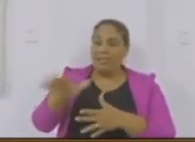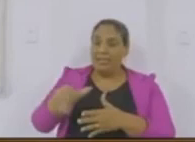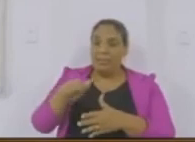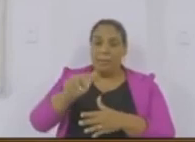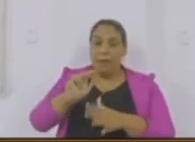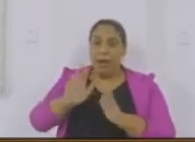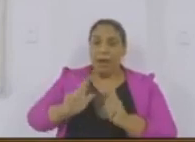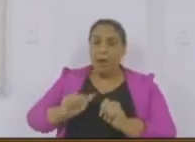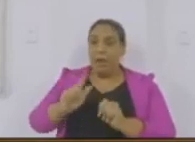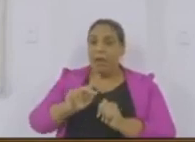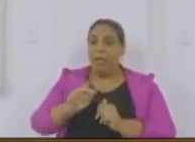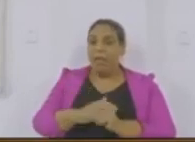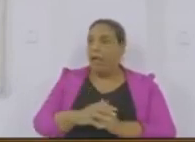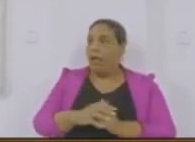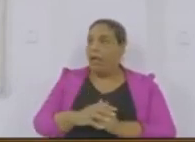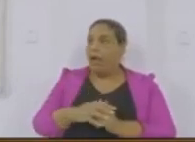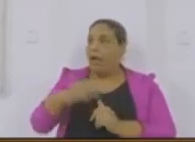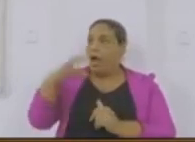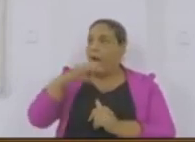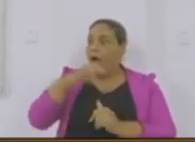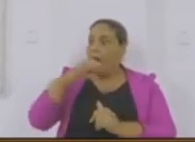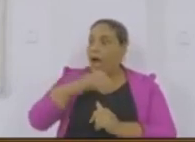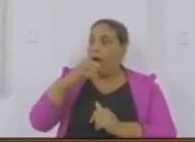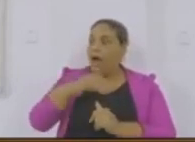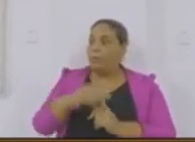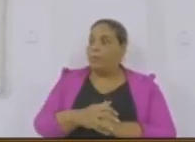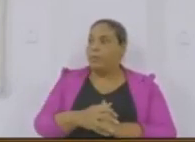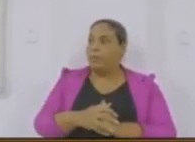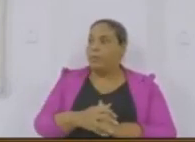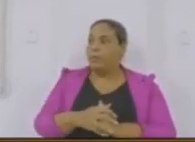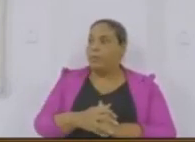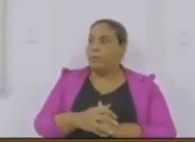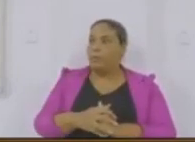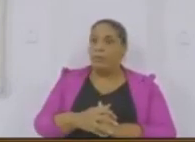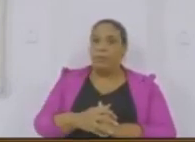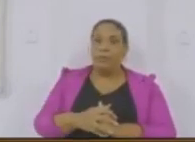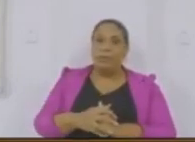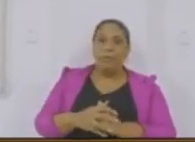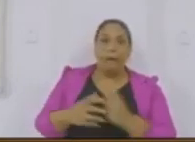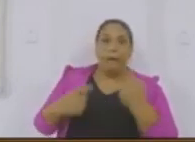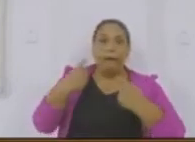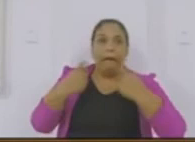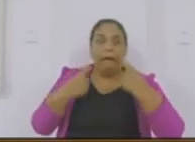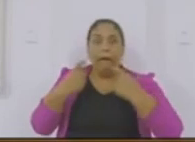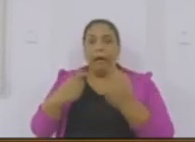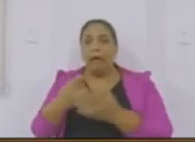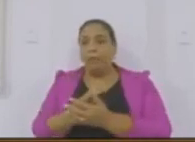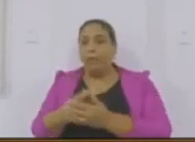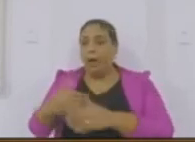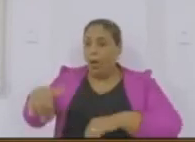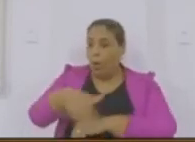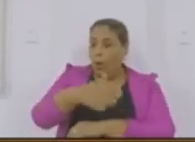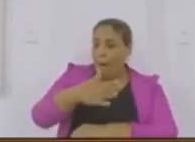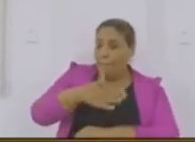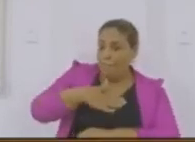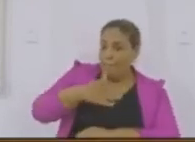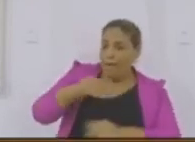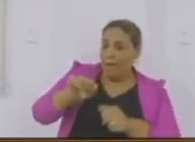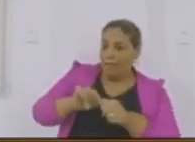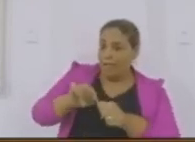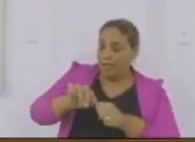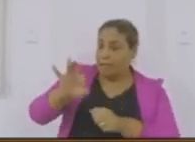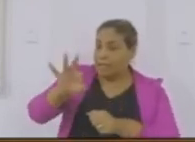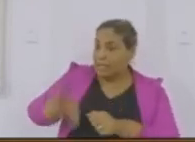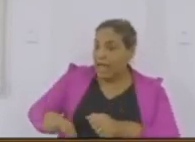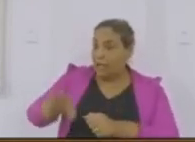Eles foram no outro dia arrancaram a manilha toda a rua. O vereador Dom ficou doido e falou, poxa, vereador, na minha rua você vai fazer isso? Eu falei, certo é certo,